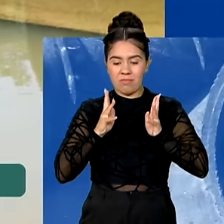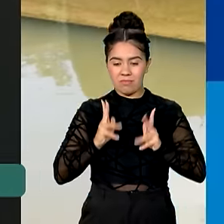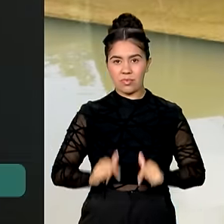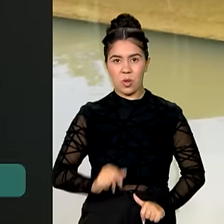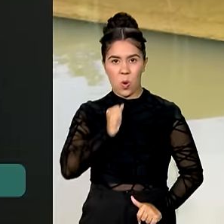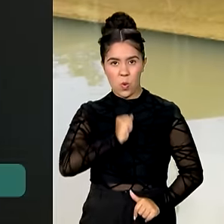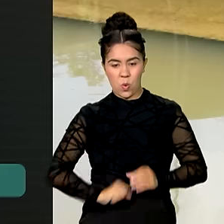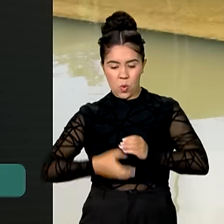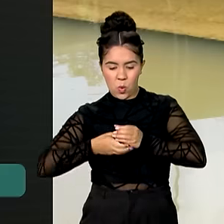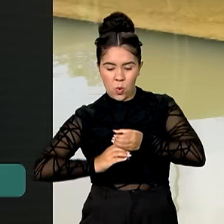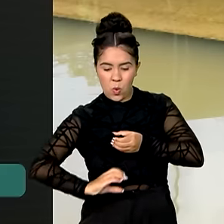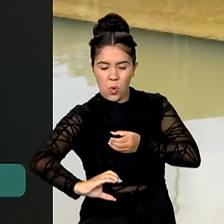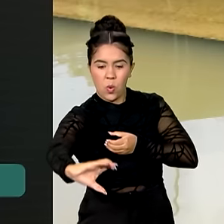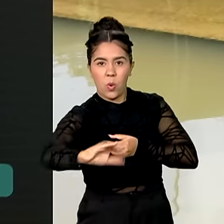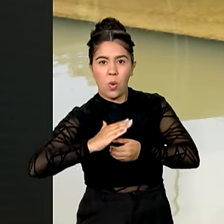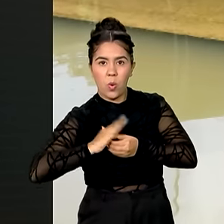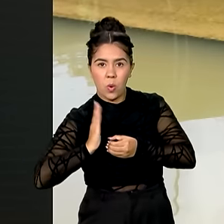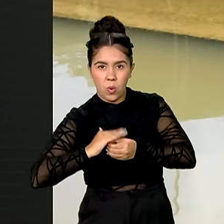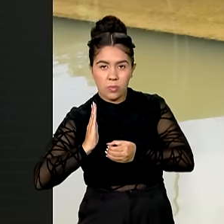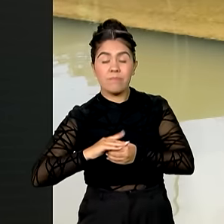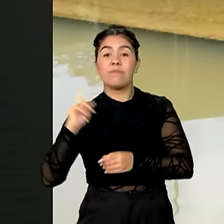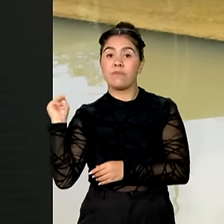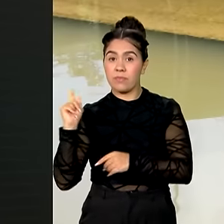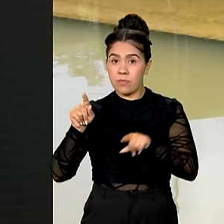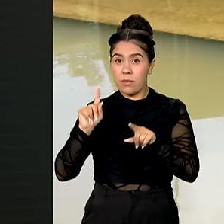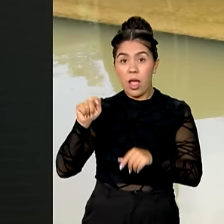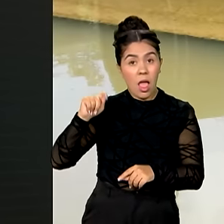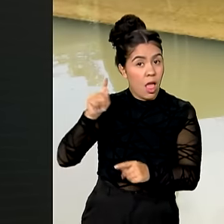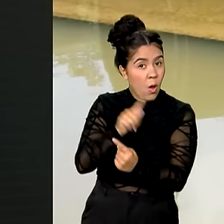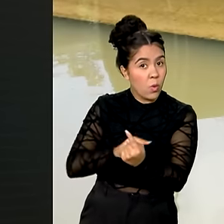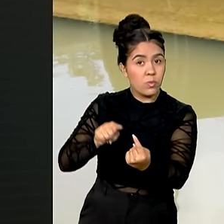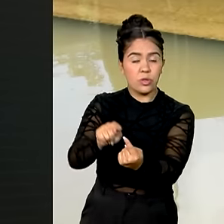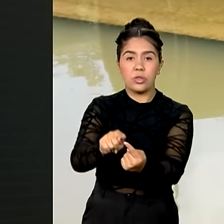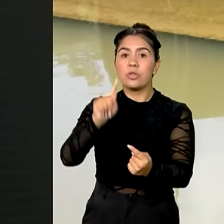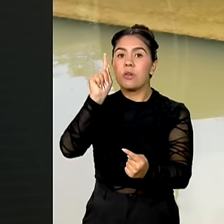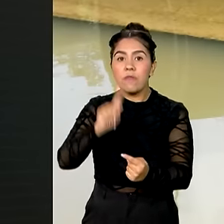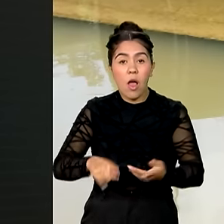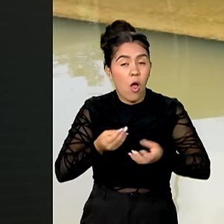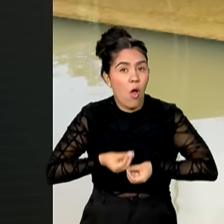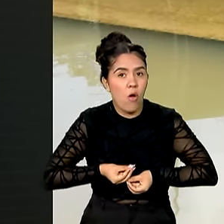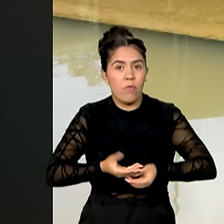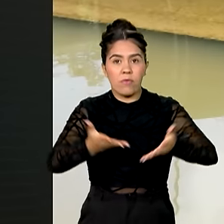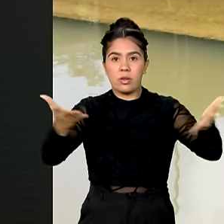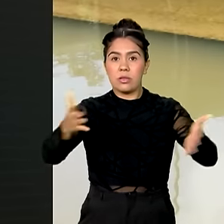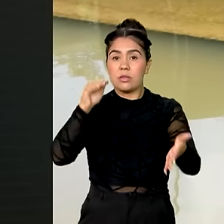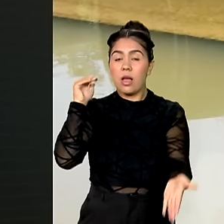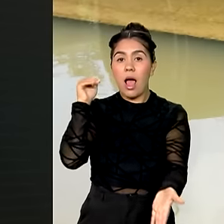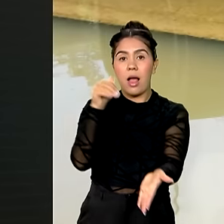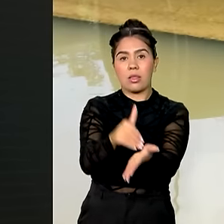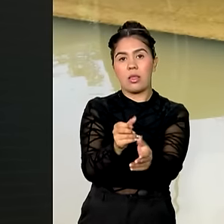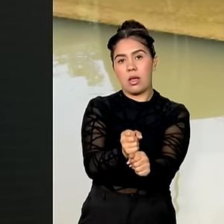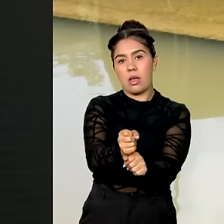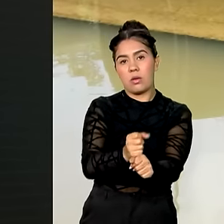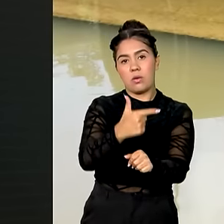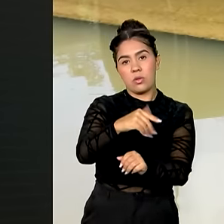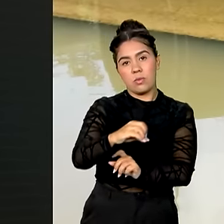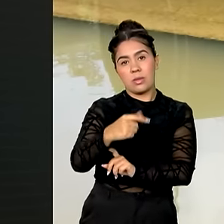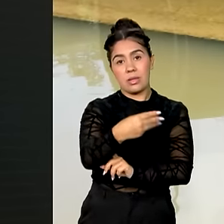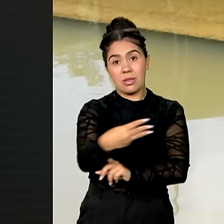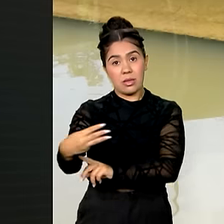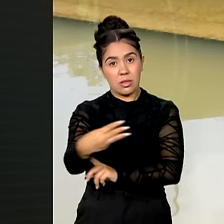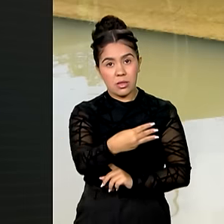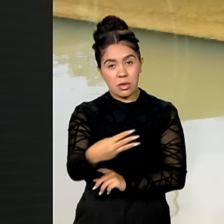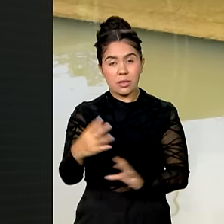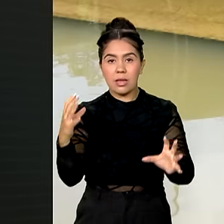Realidade também brasileira. A meta é universalizar o acesso até 2033. cerca de